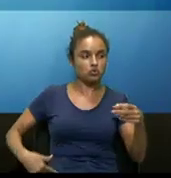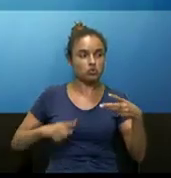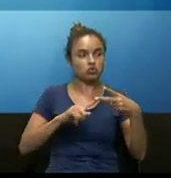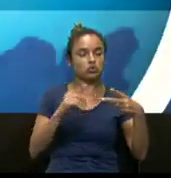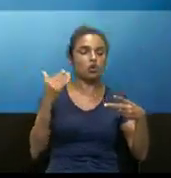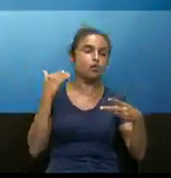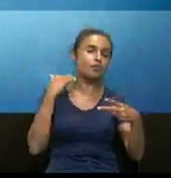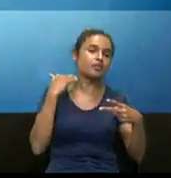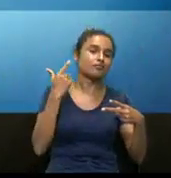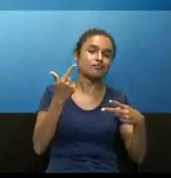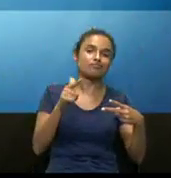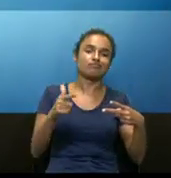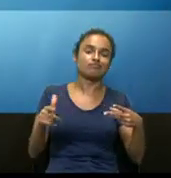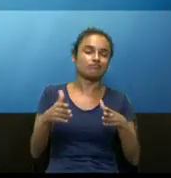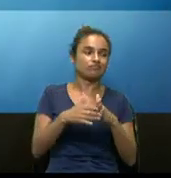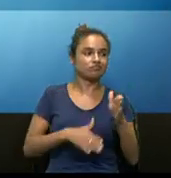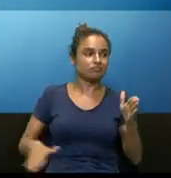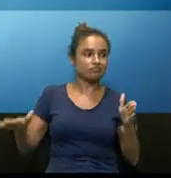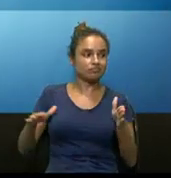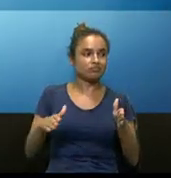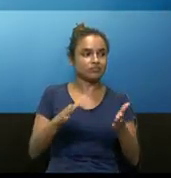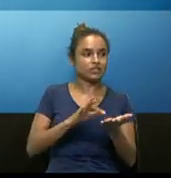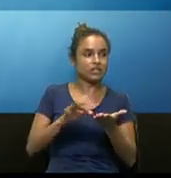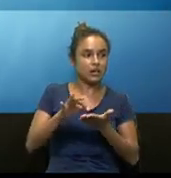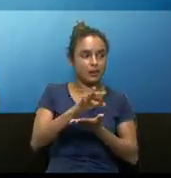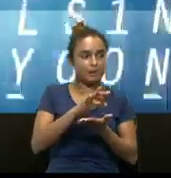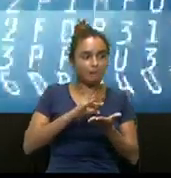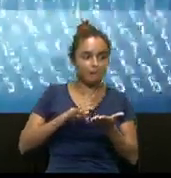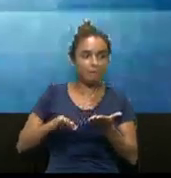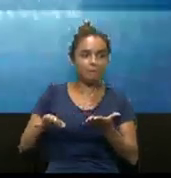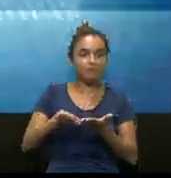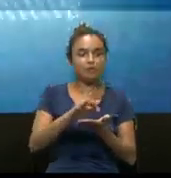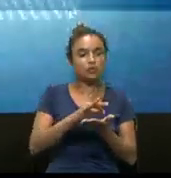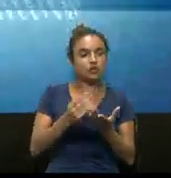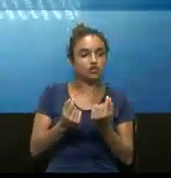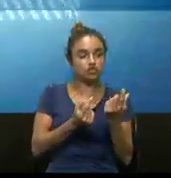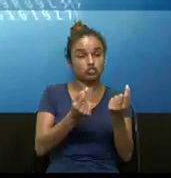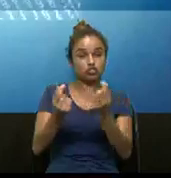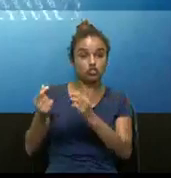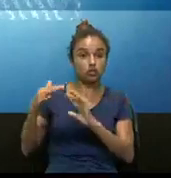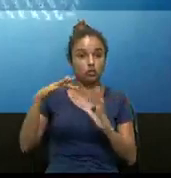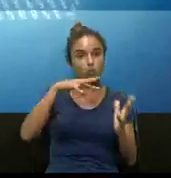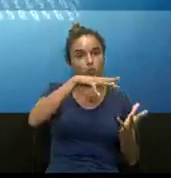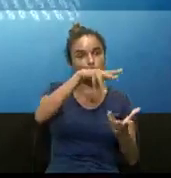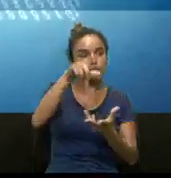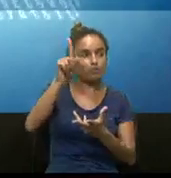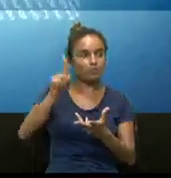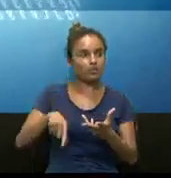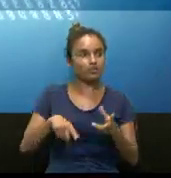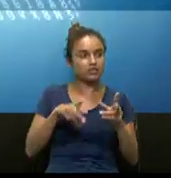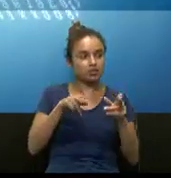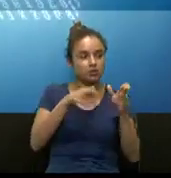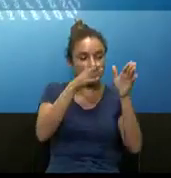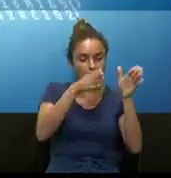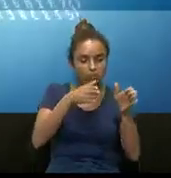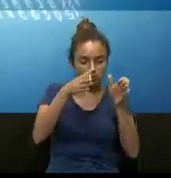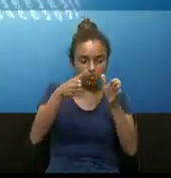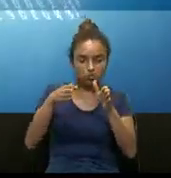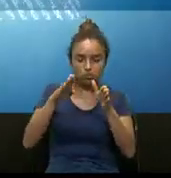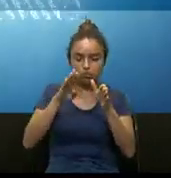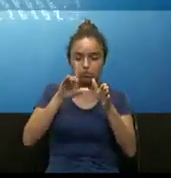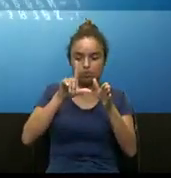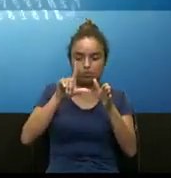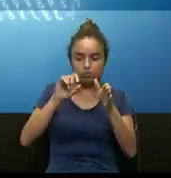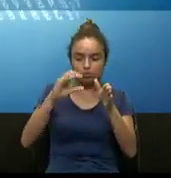bancos. é uma moeda verdadeiramente mundial. A rede de bitcoins é formada por blocos. Esses